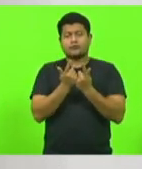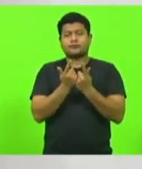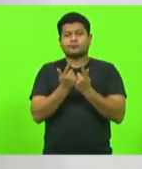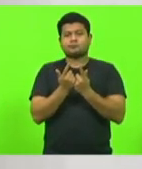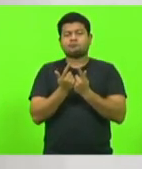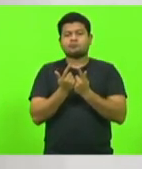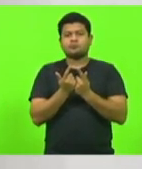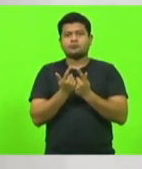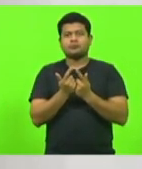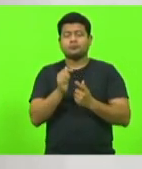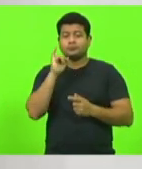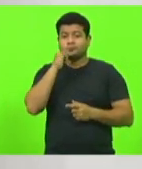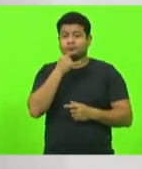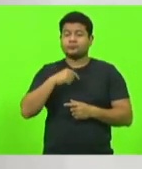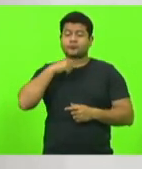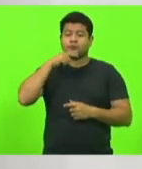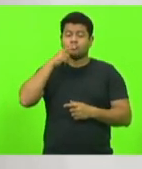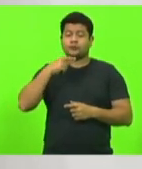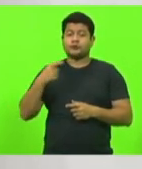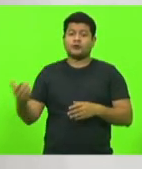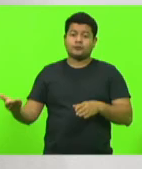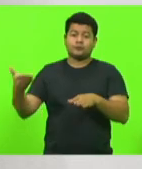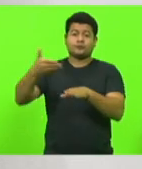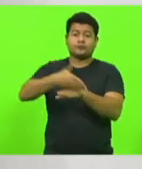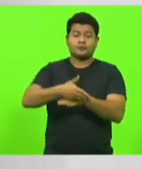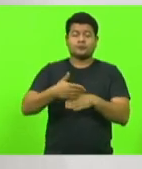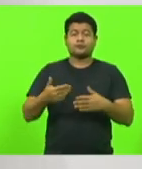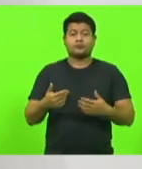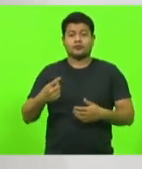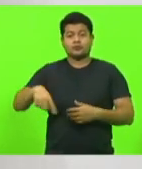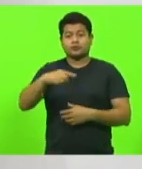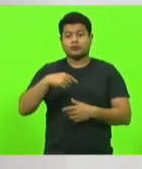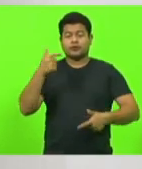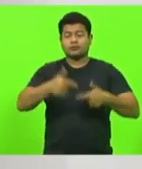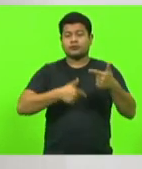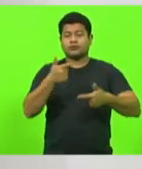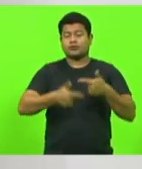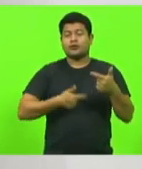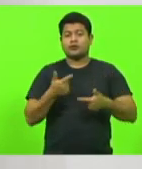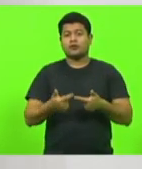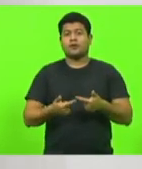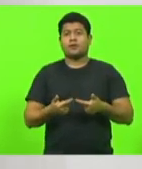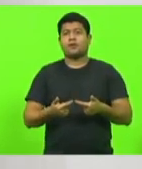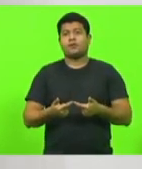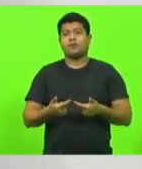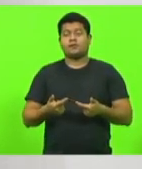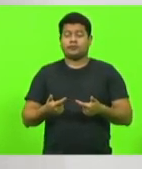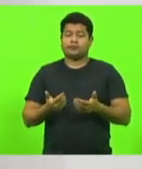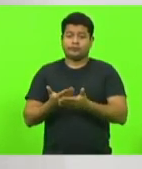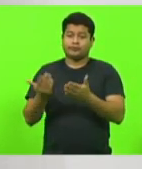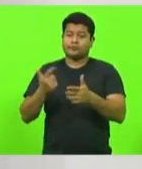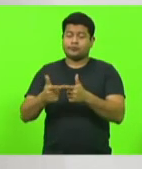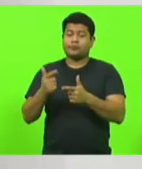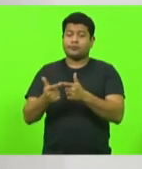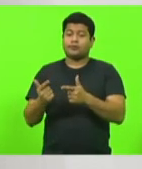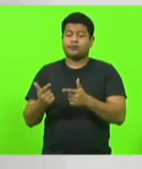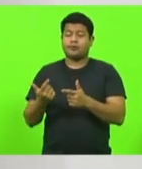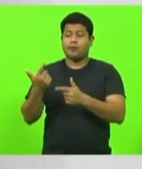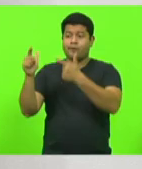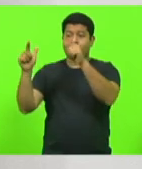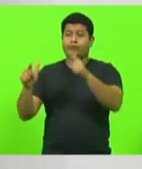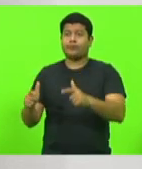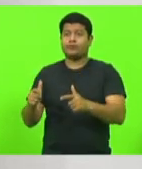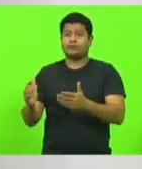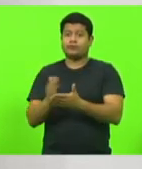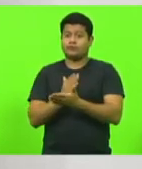e que, infelizmente, não podiam estar presentes na terça-feira por motivos maiores ali, inclusive um deles por motivo